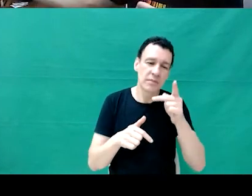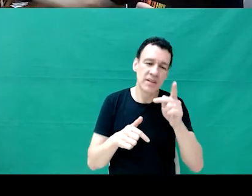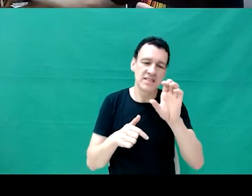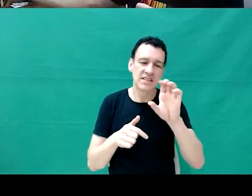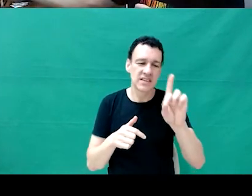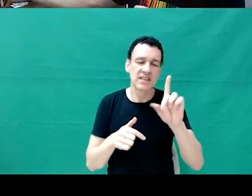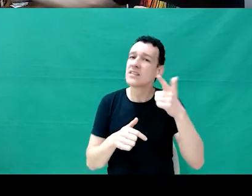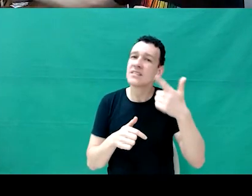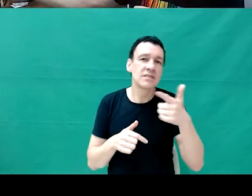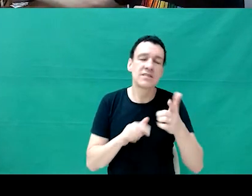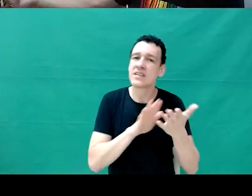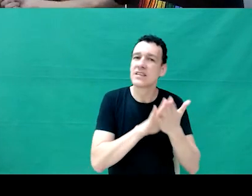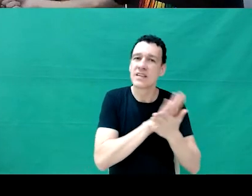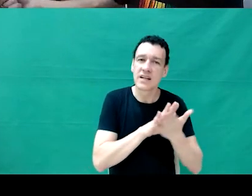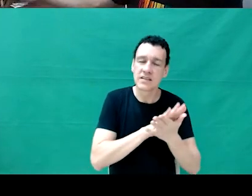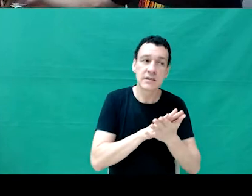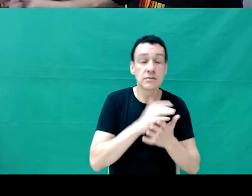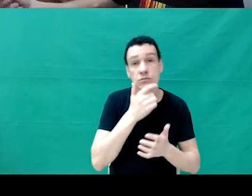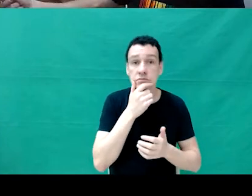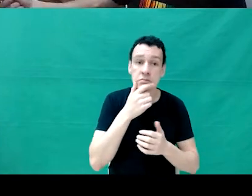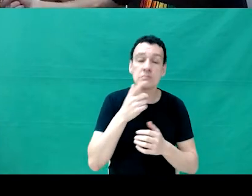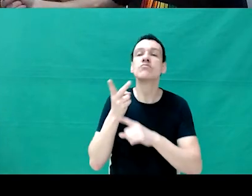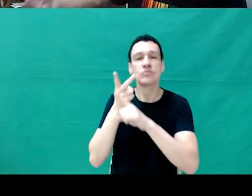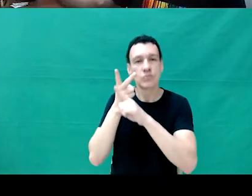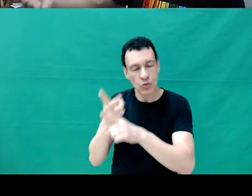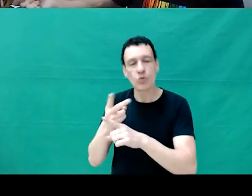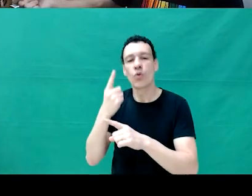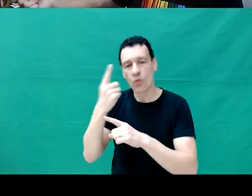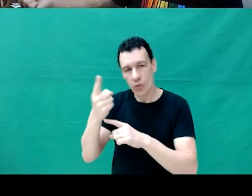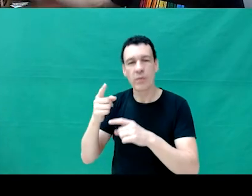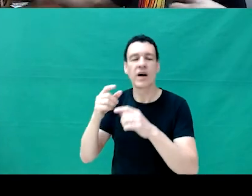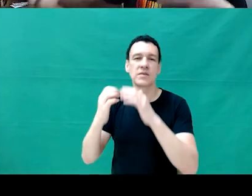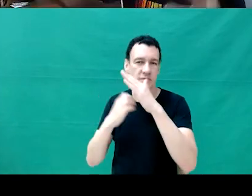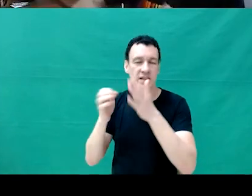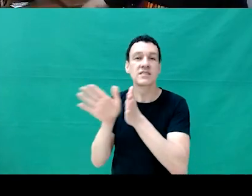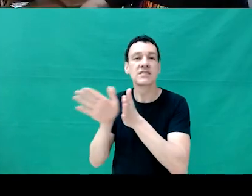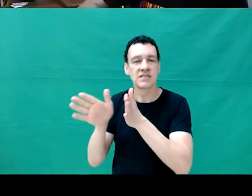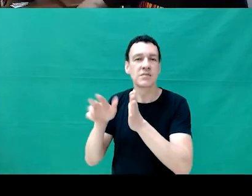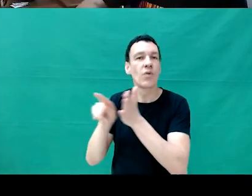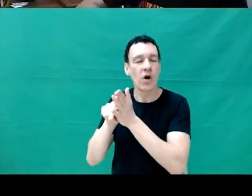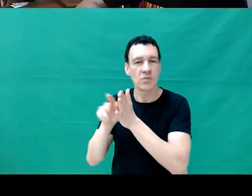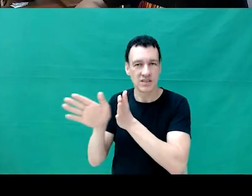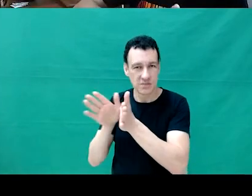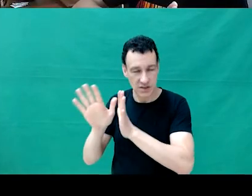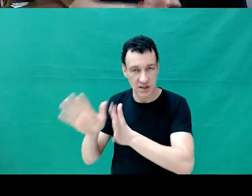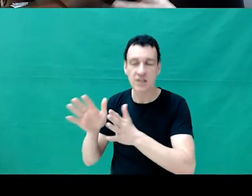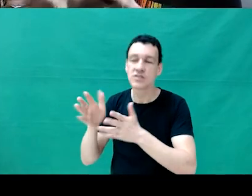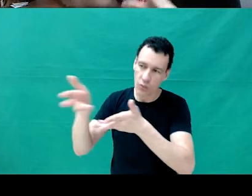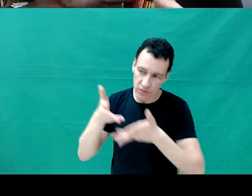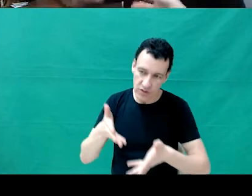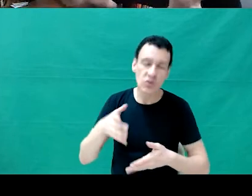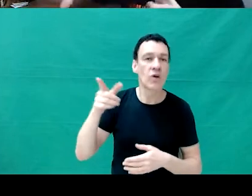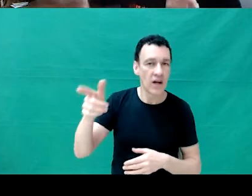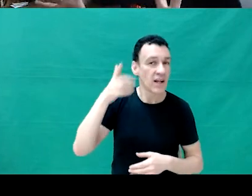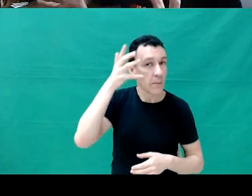consultora especializada em acessibilidade para dar uma palestra para a gente no próximo